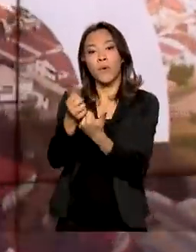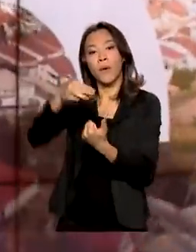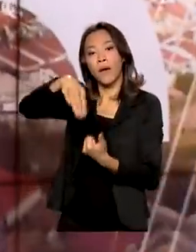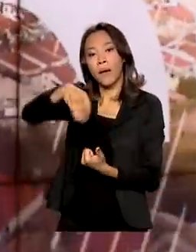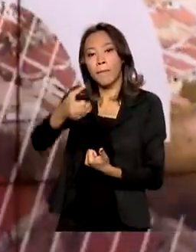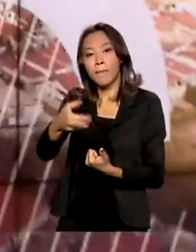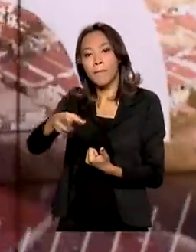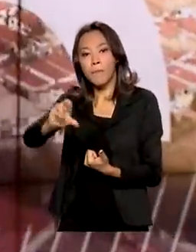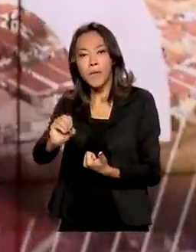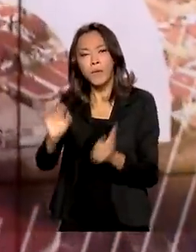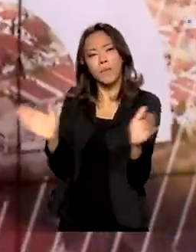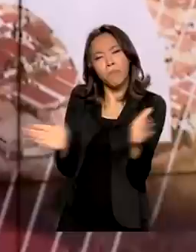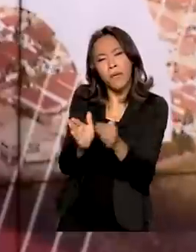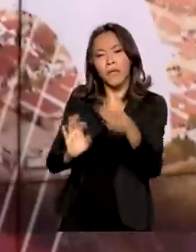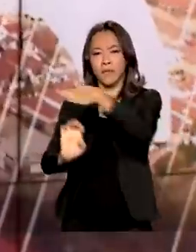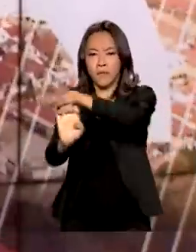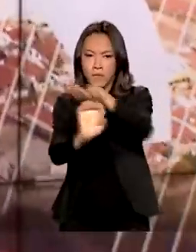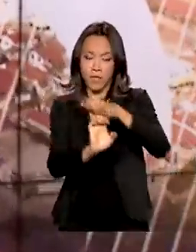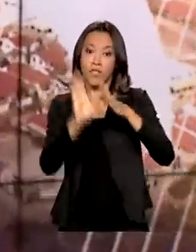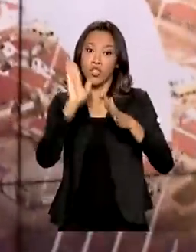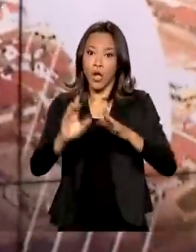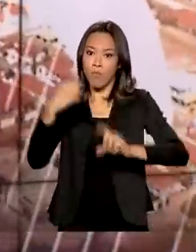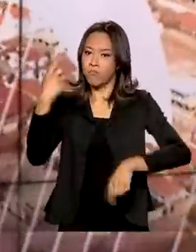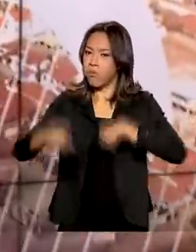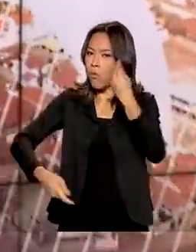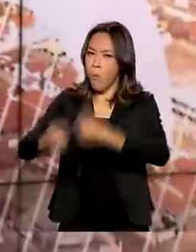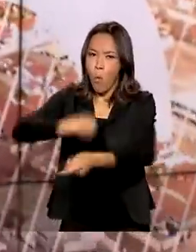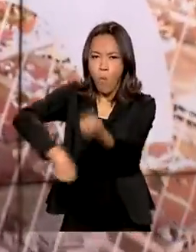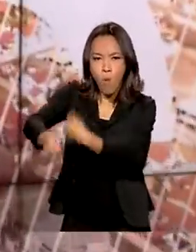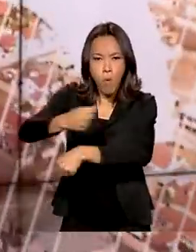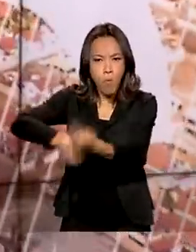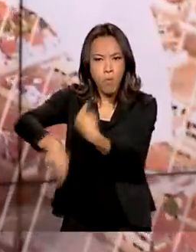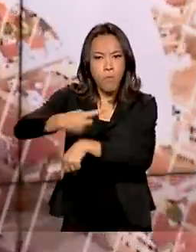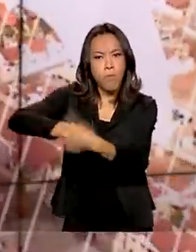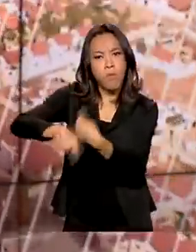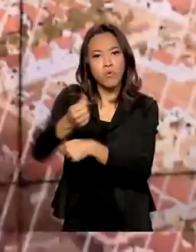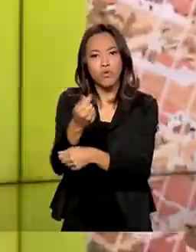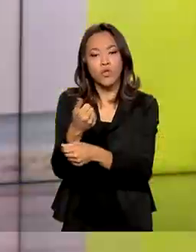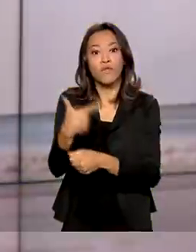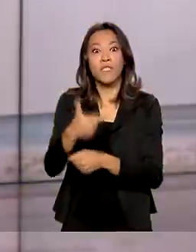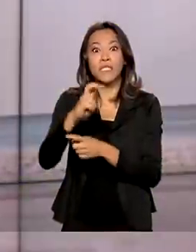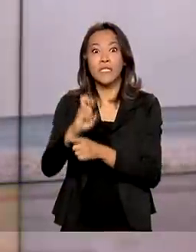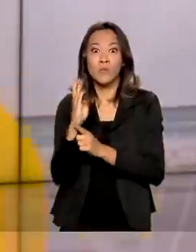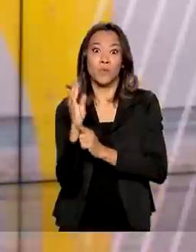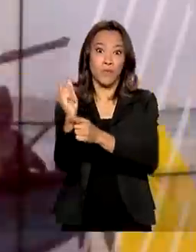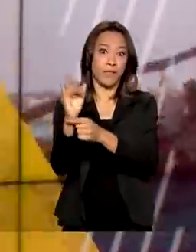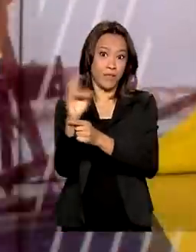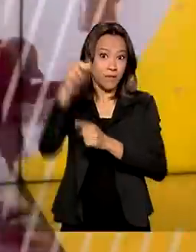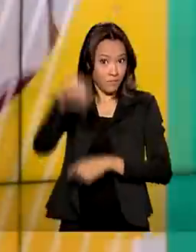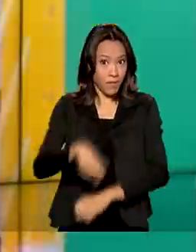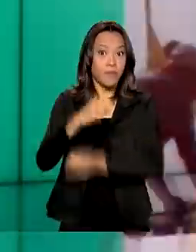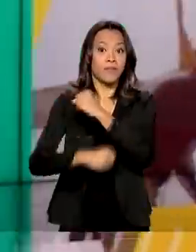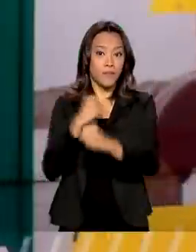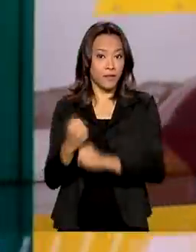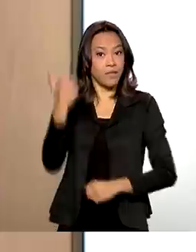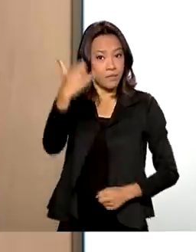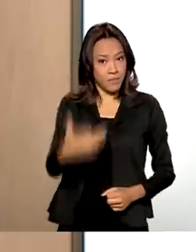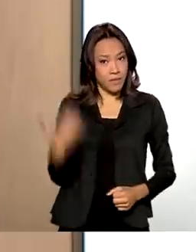Brasil já movimentou 25 bilhões de reais neste ano. Quem comenta esse tema para a gente é Ricardo Caldas.